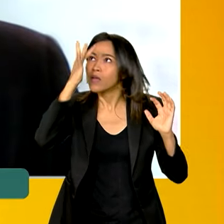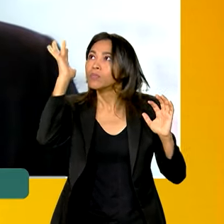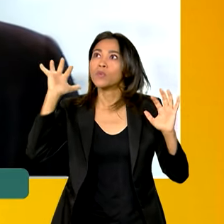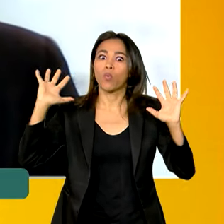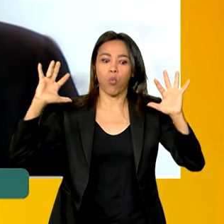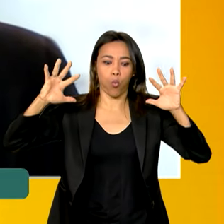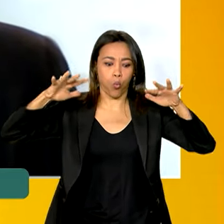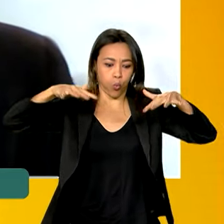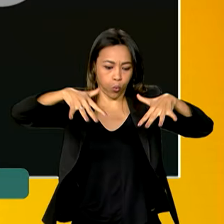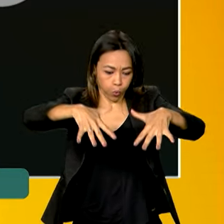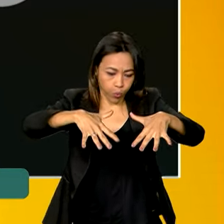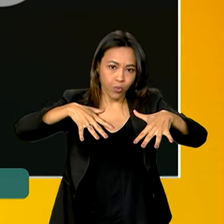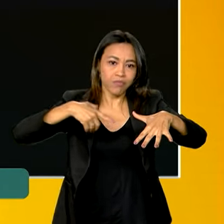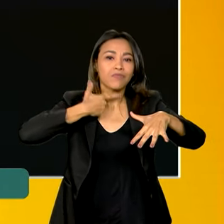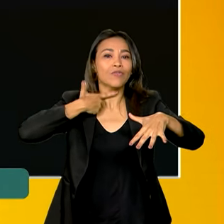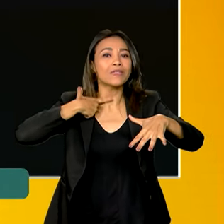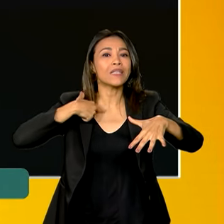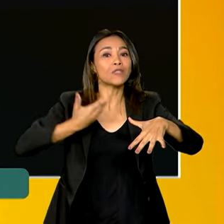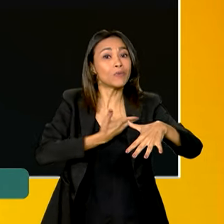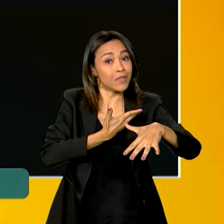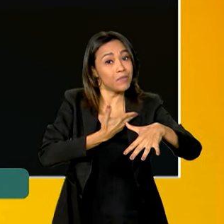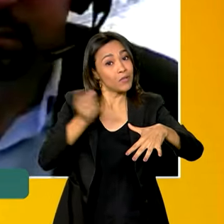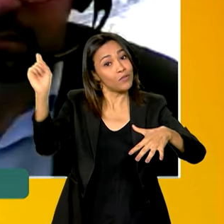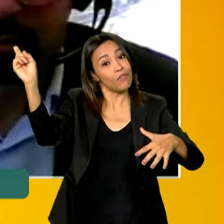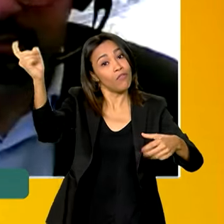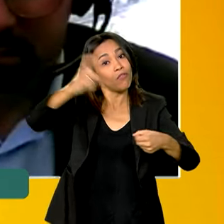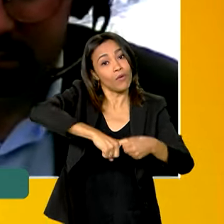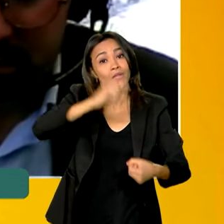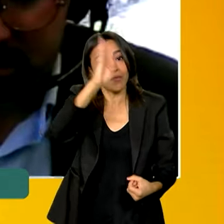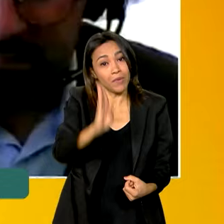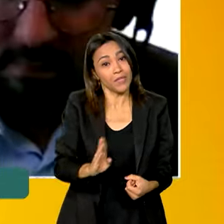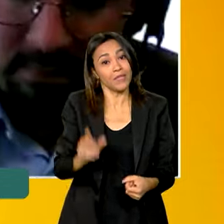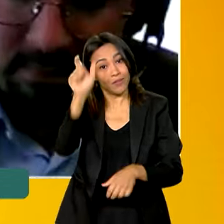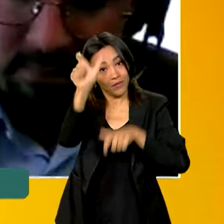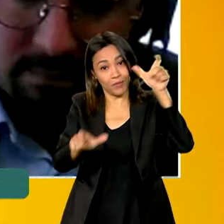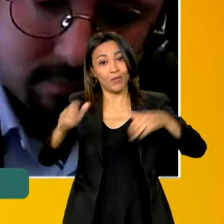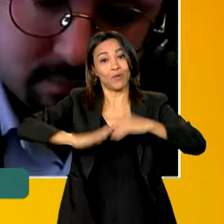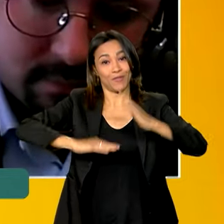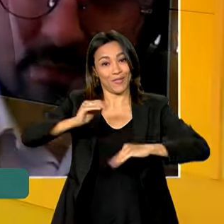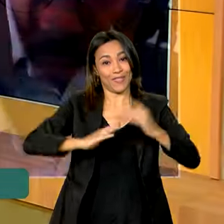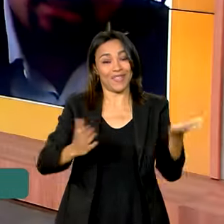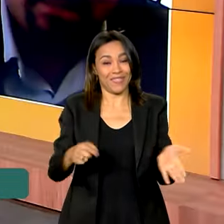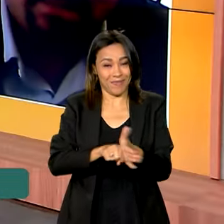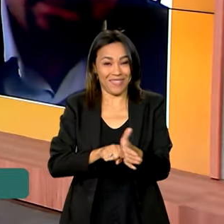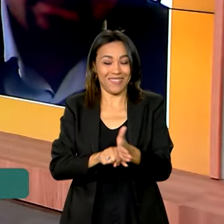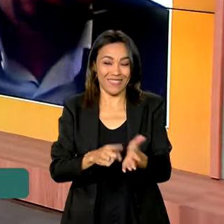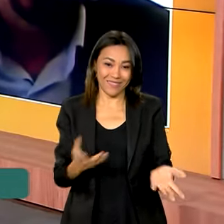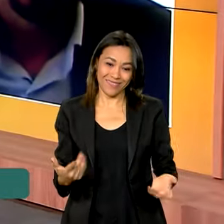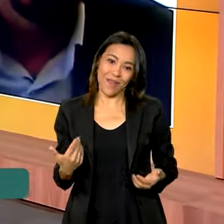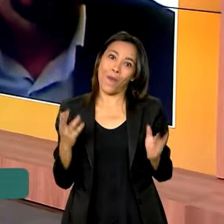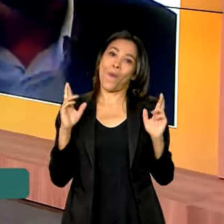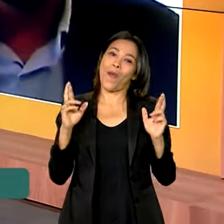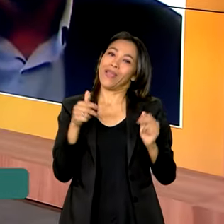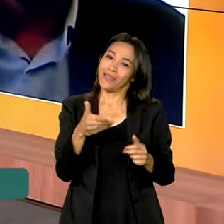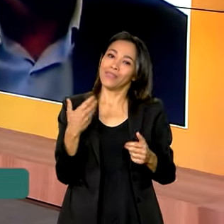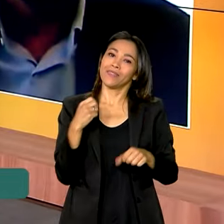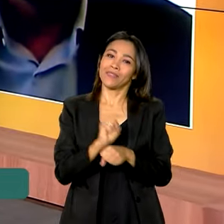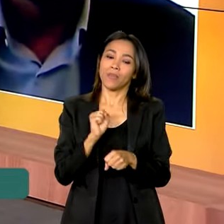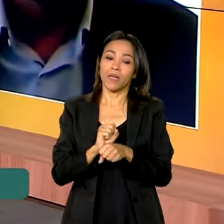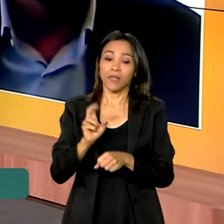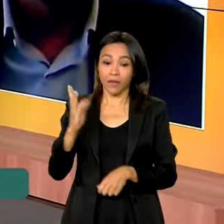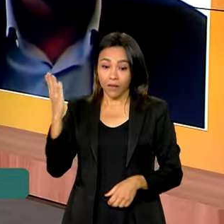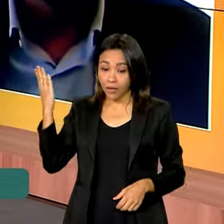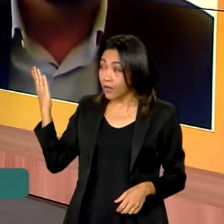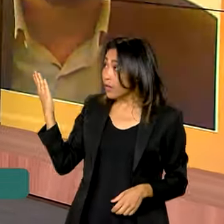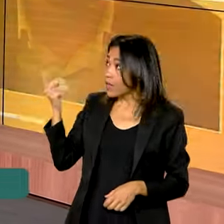colegas vão considerar voltar para o Brasil em função dessa possibilidade de estudo. Excelente! É isso que esperamos. A gente entrevistou Rafael Elias